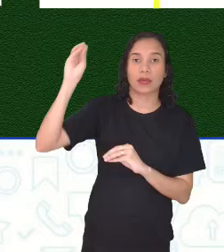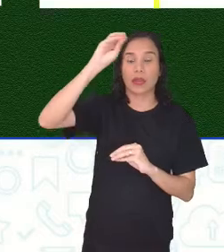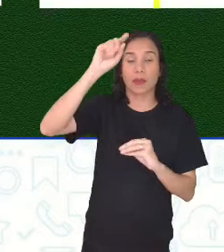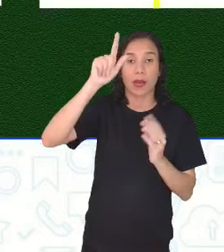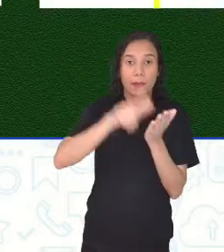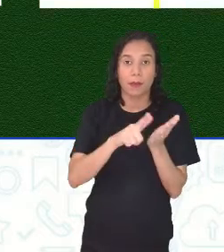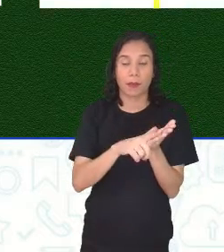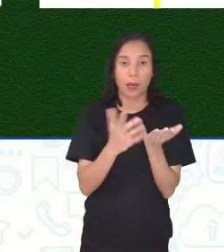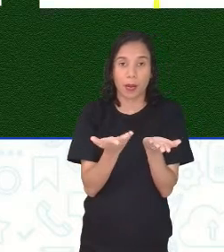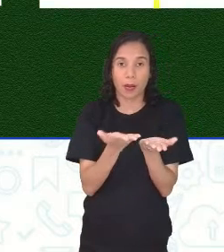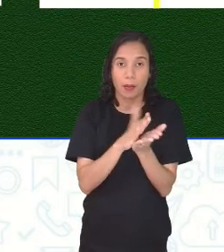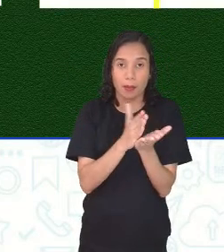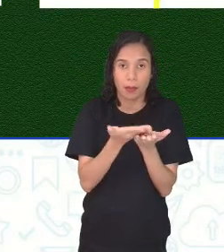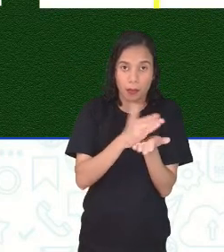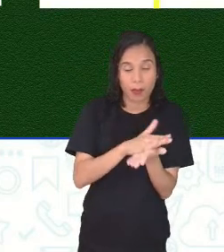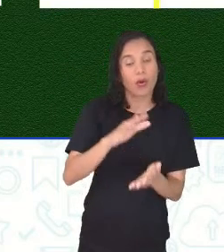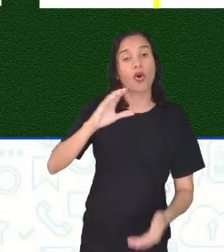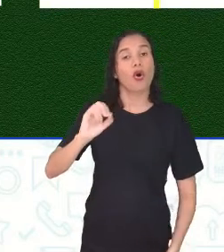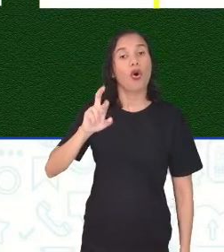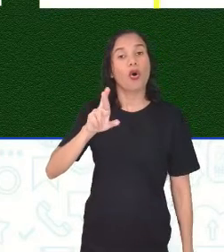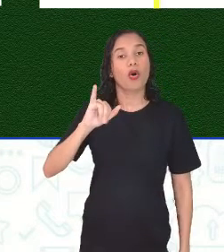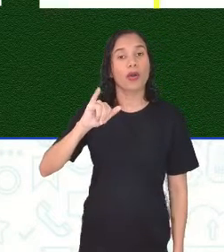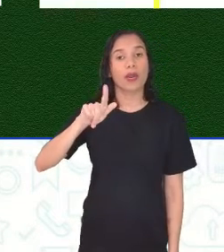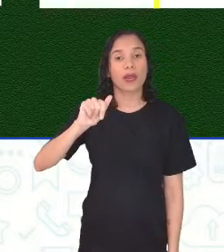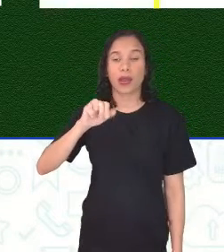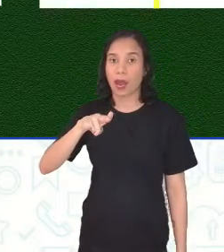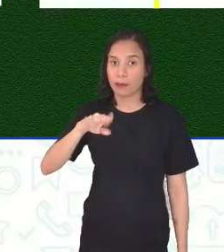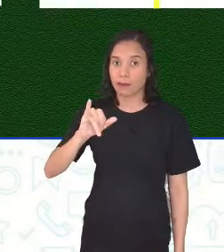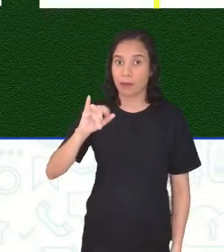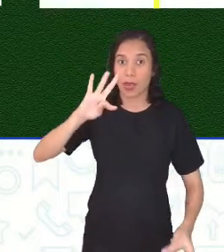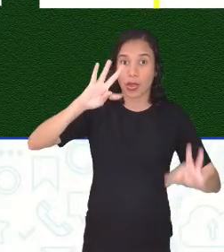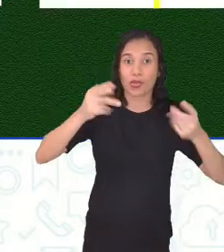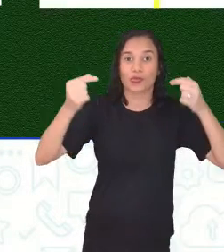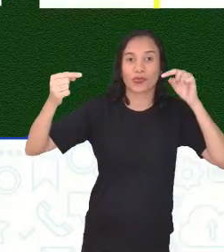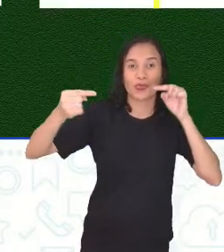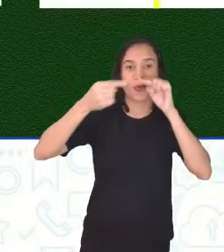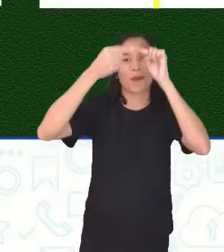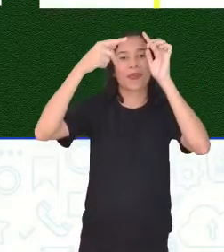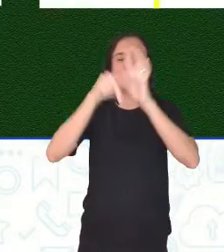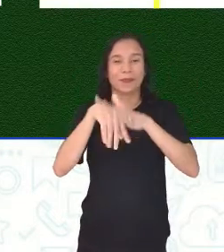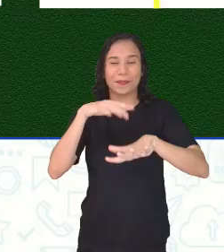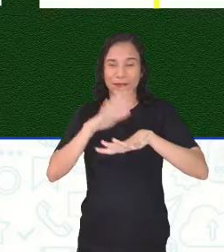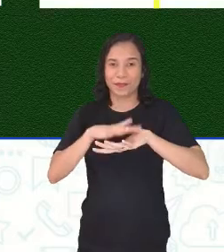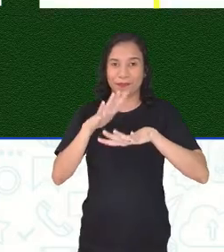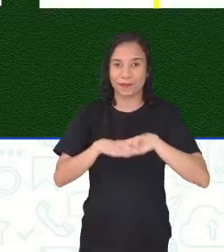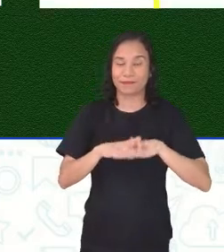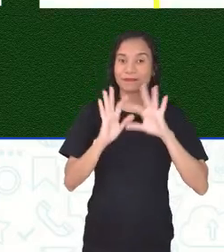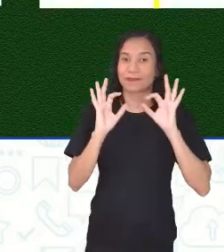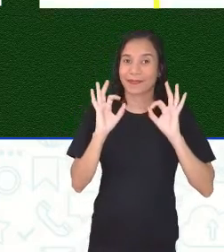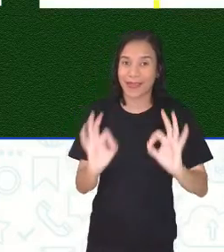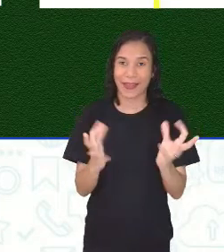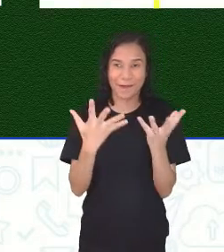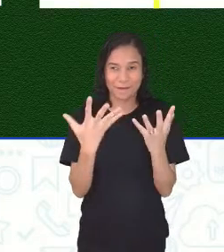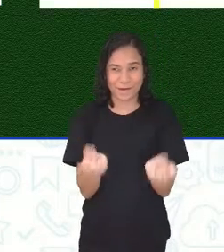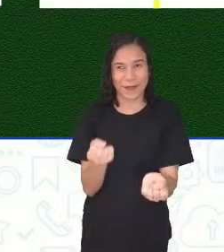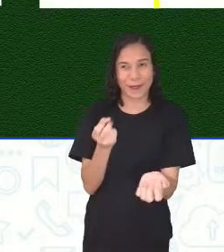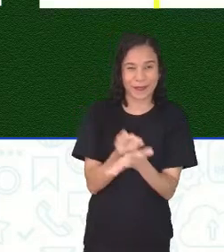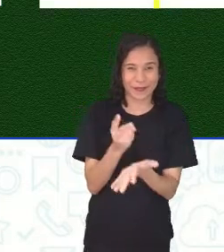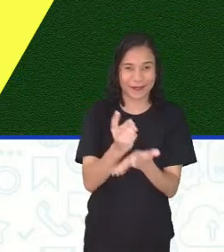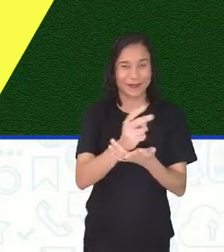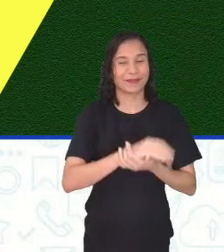dobraduras? Isso é origami, que é com dobraduras e tem tudo a ver com matemática, tá? Bem, mas bora lá.